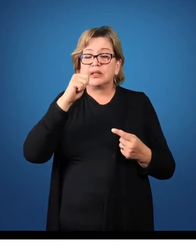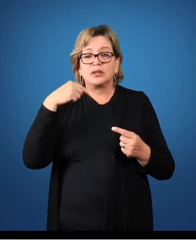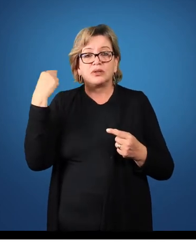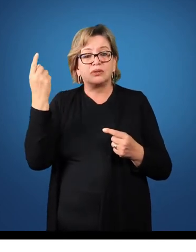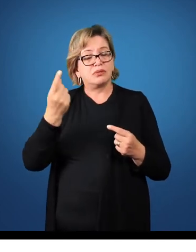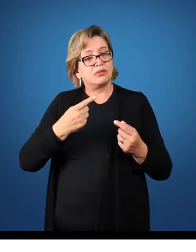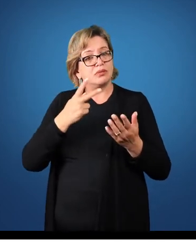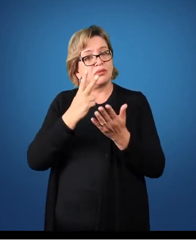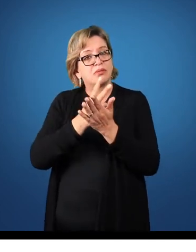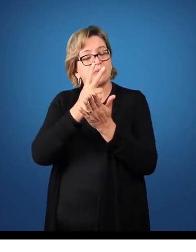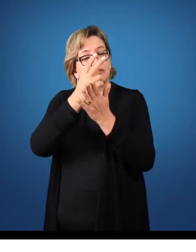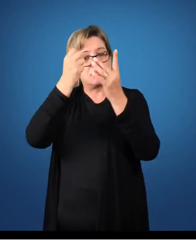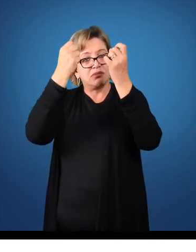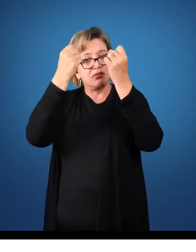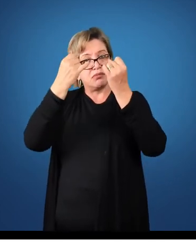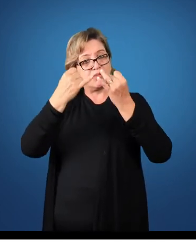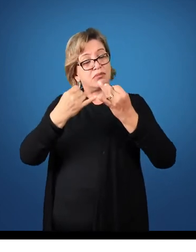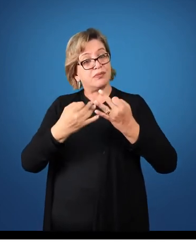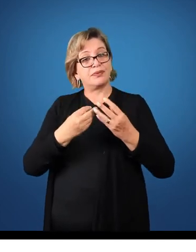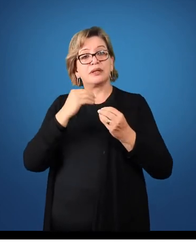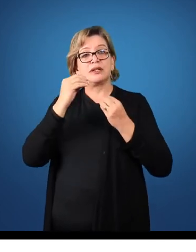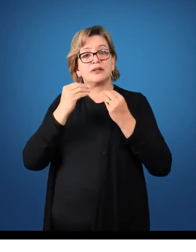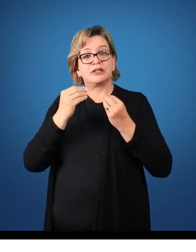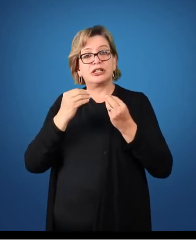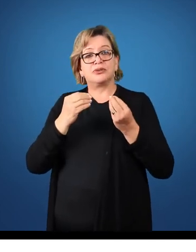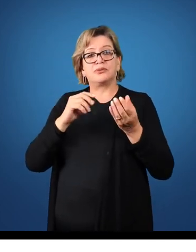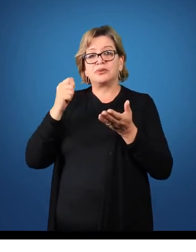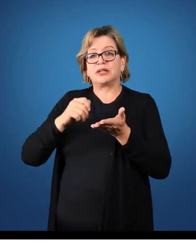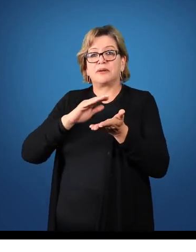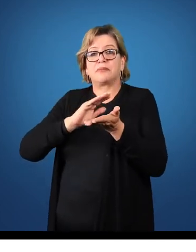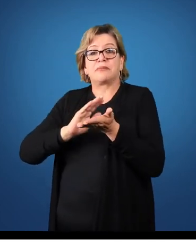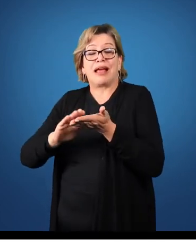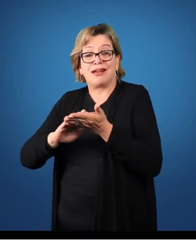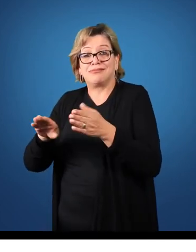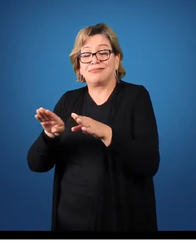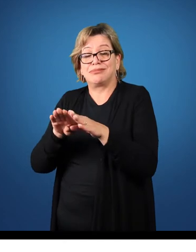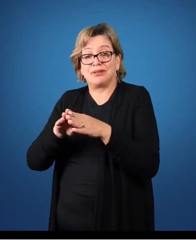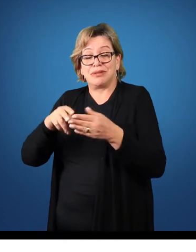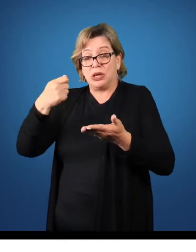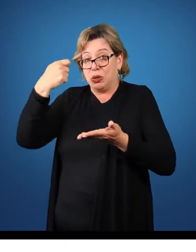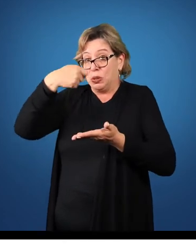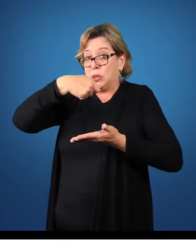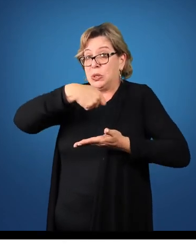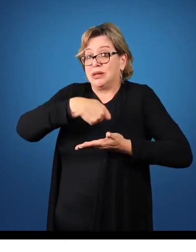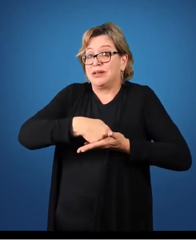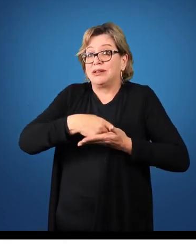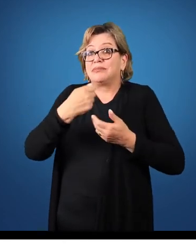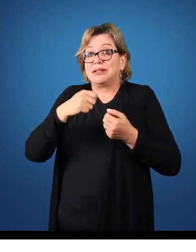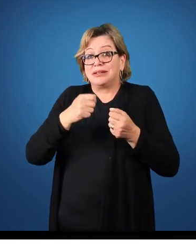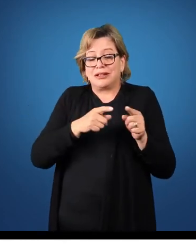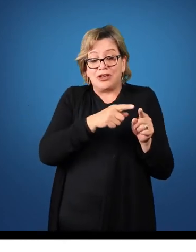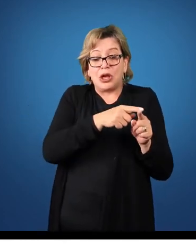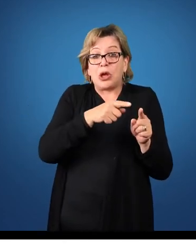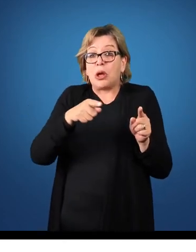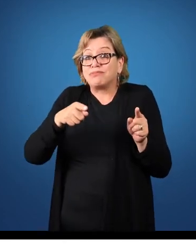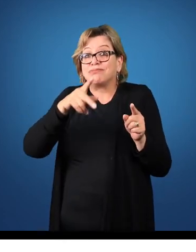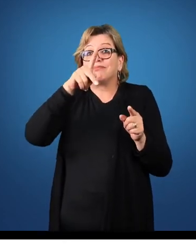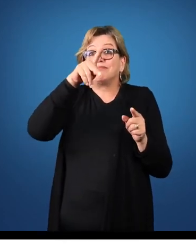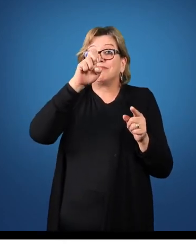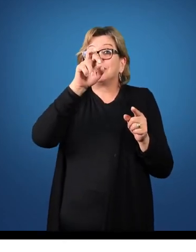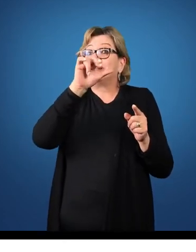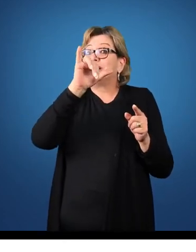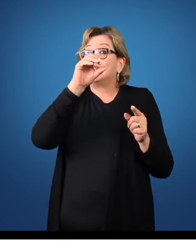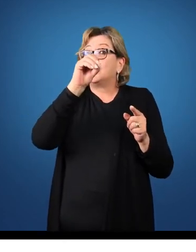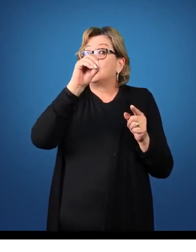gente fala sempre que as despesas e receitas elas têm que ser reconhecidas no período em que elas foram geradas.